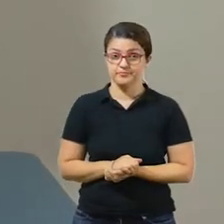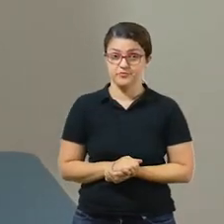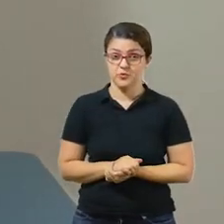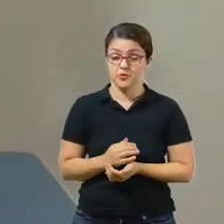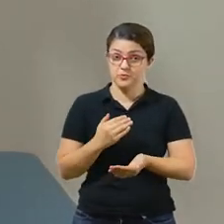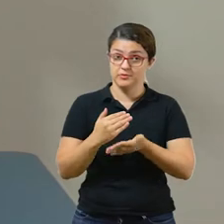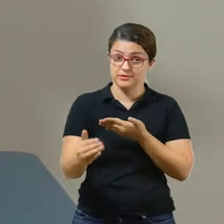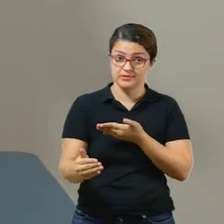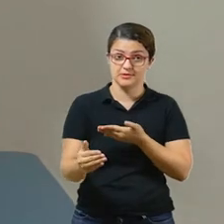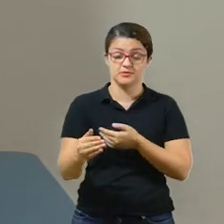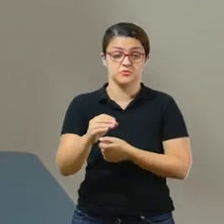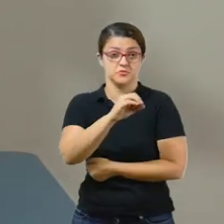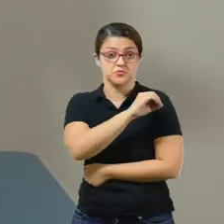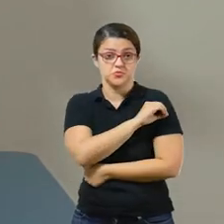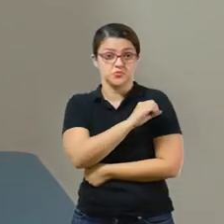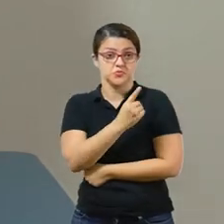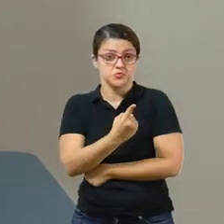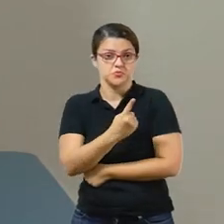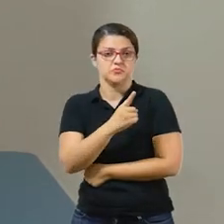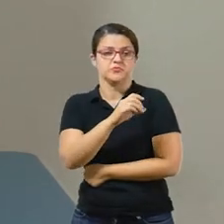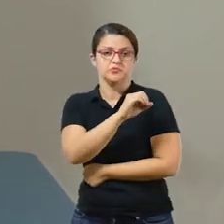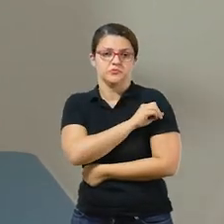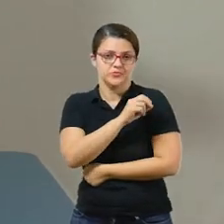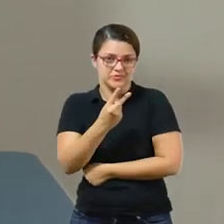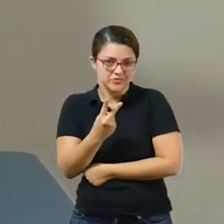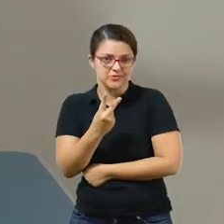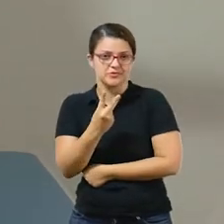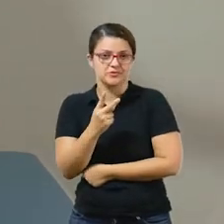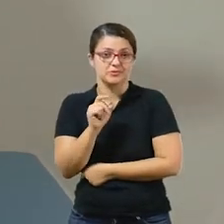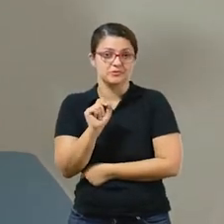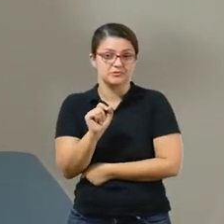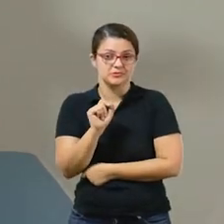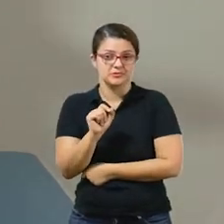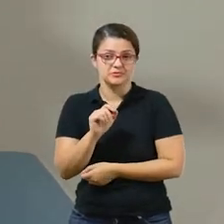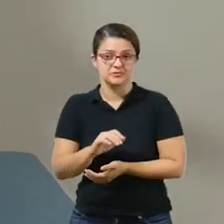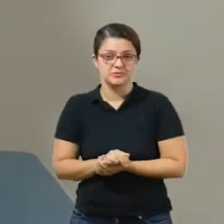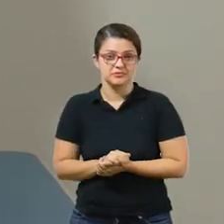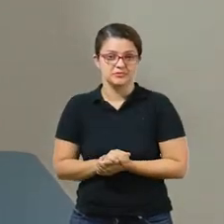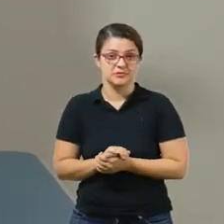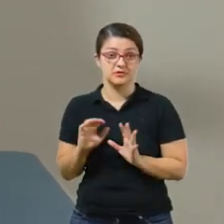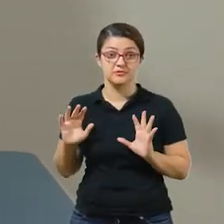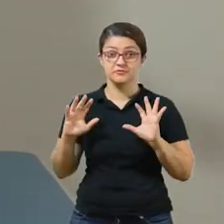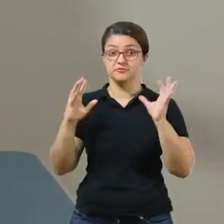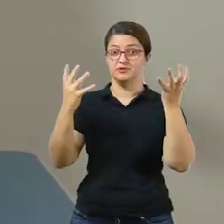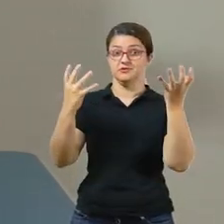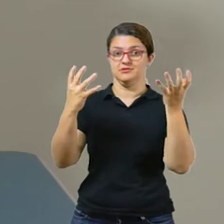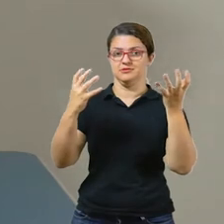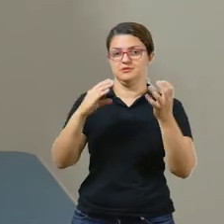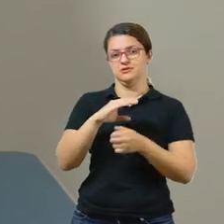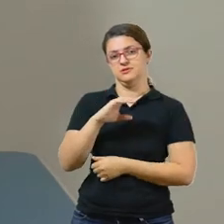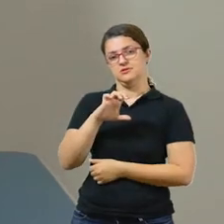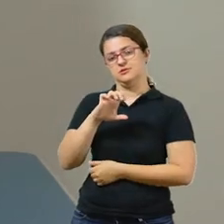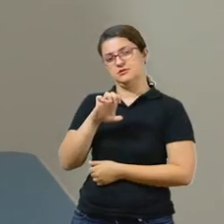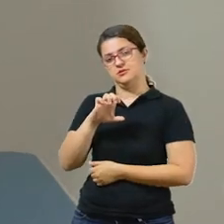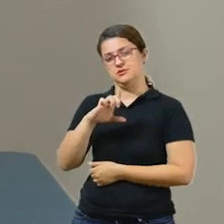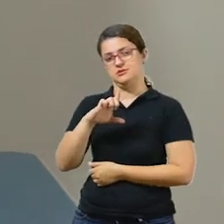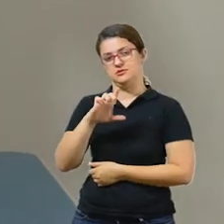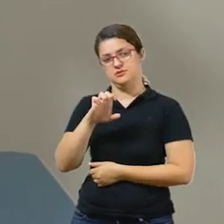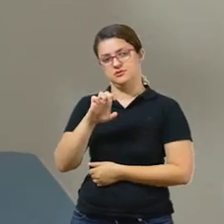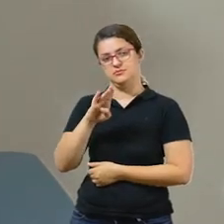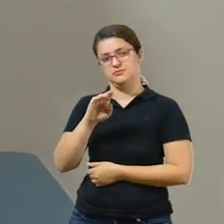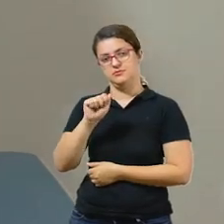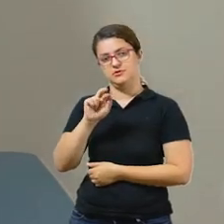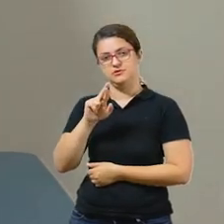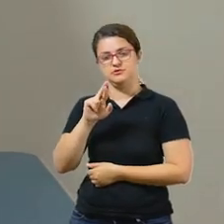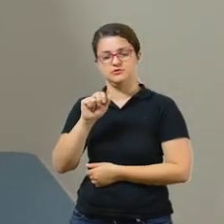Começando com a turma do Pré 1 e do Pré 2, nós vamos trabalhar sobre as celebrations, as celebrações. Neste mês, no mês de